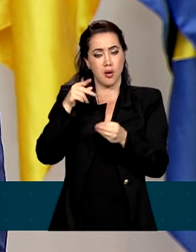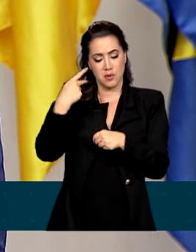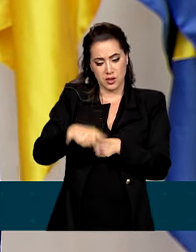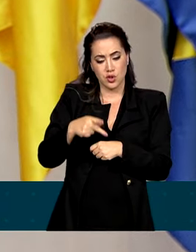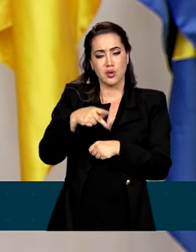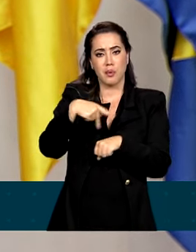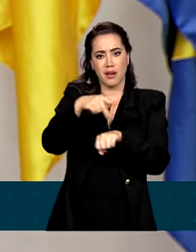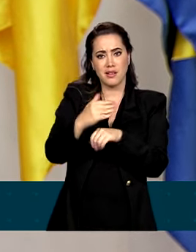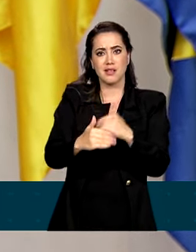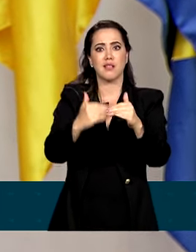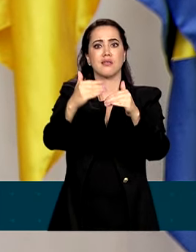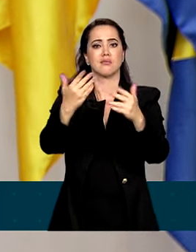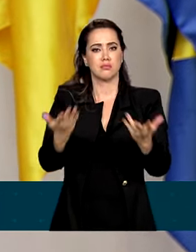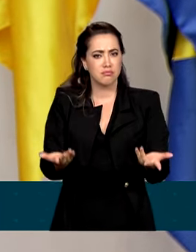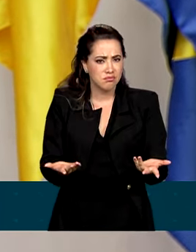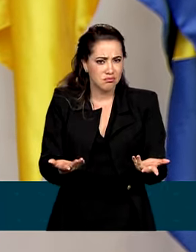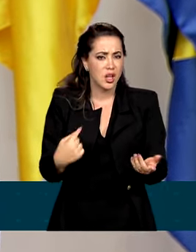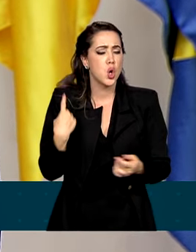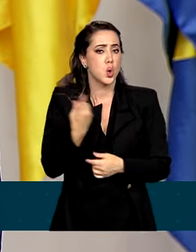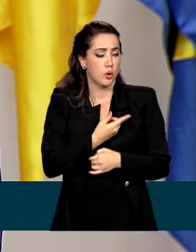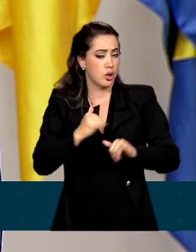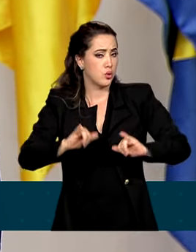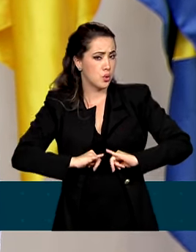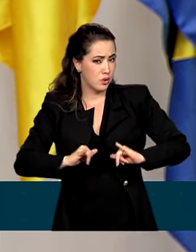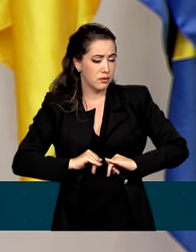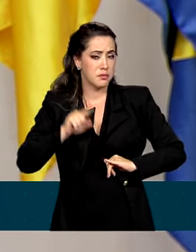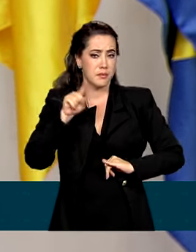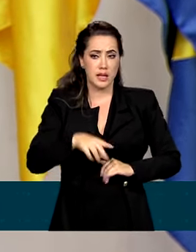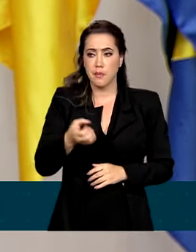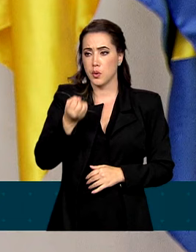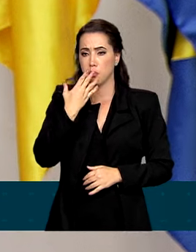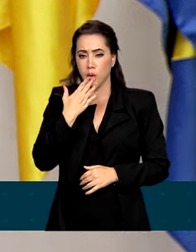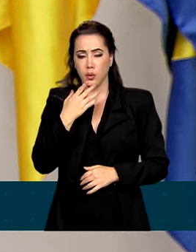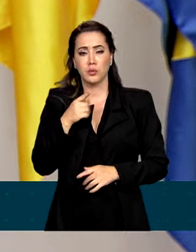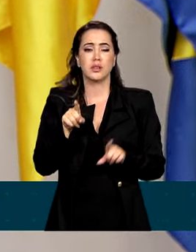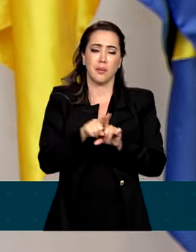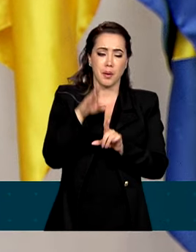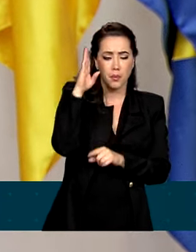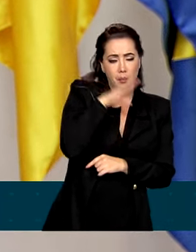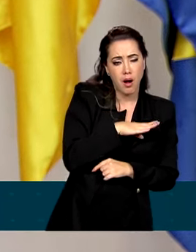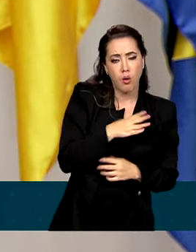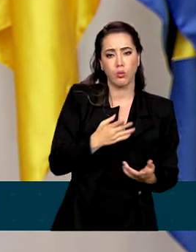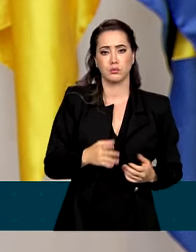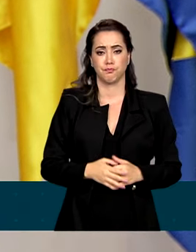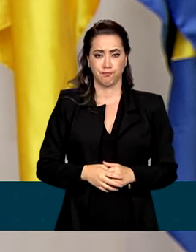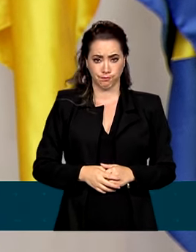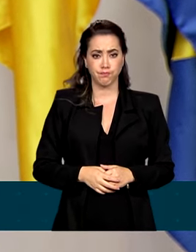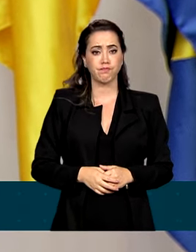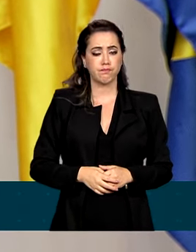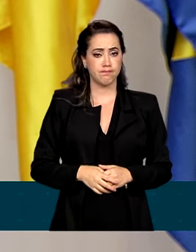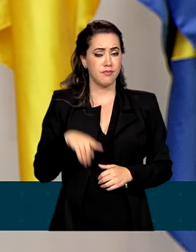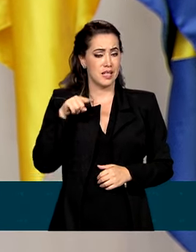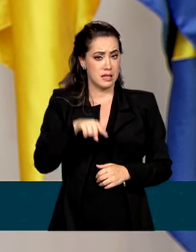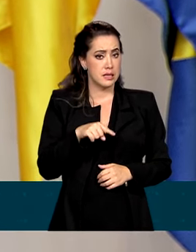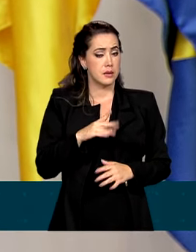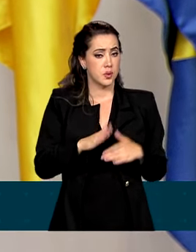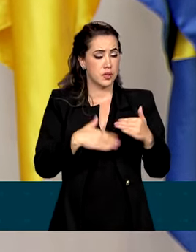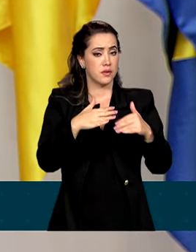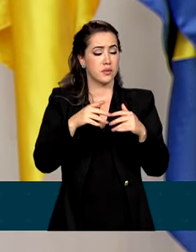sofrimento comum é também para o bem e para o mal, a nossa força. E para que ela cresça,